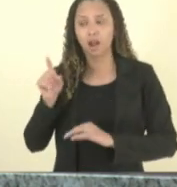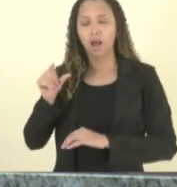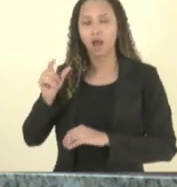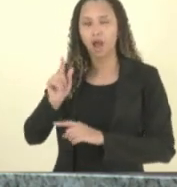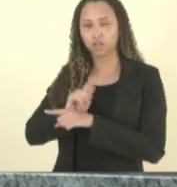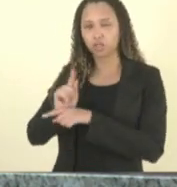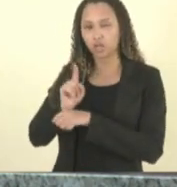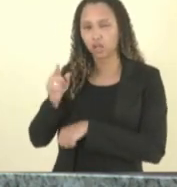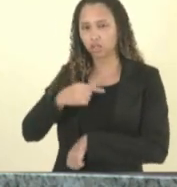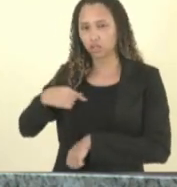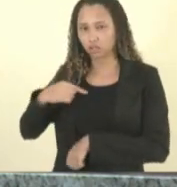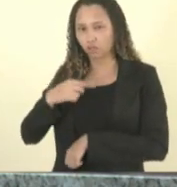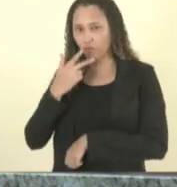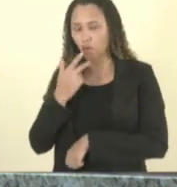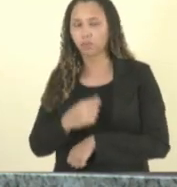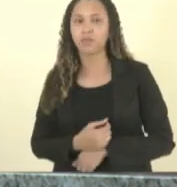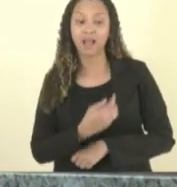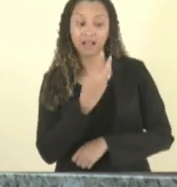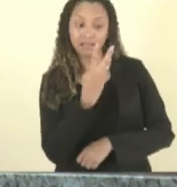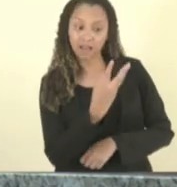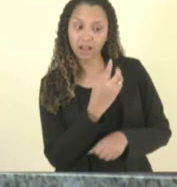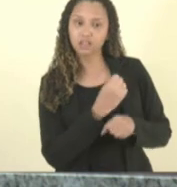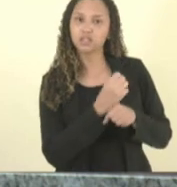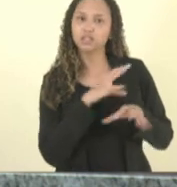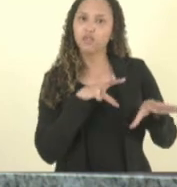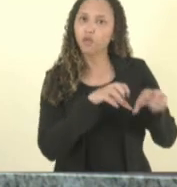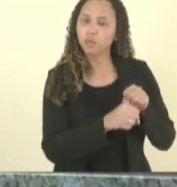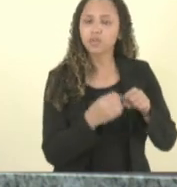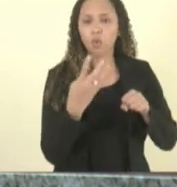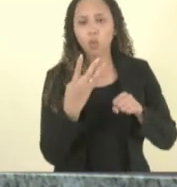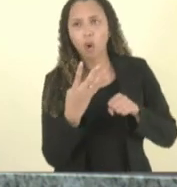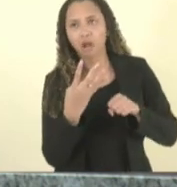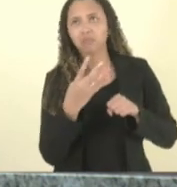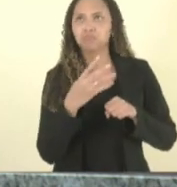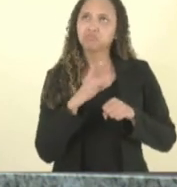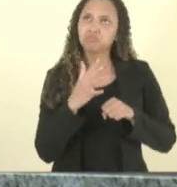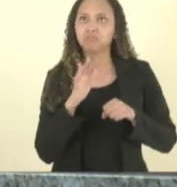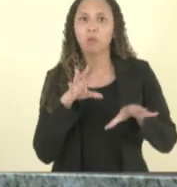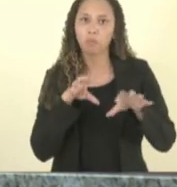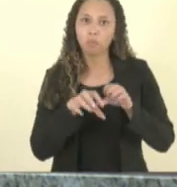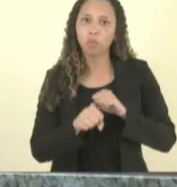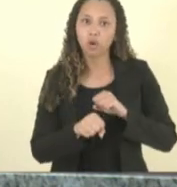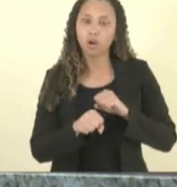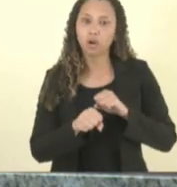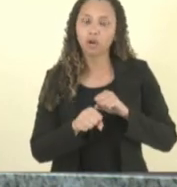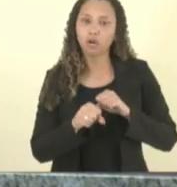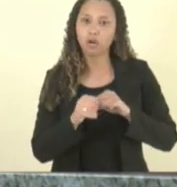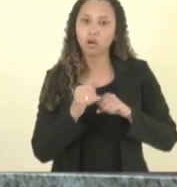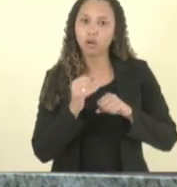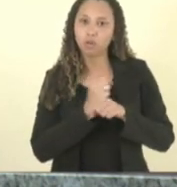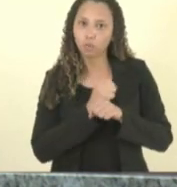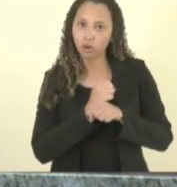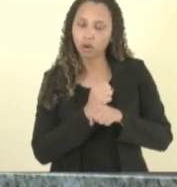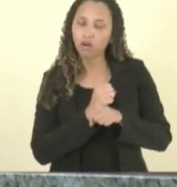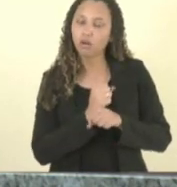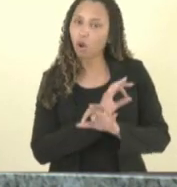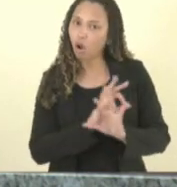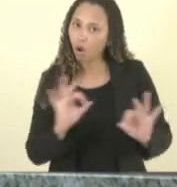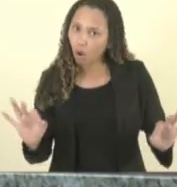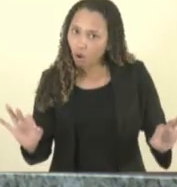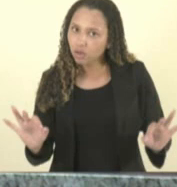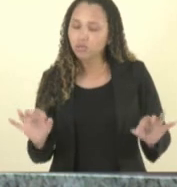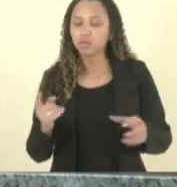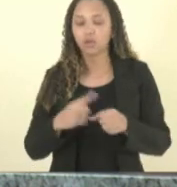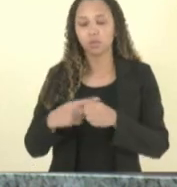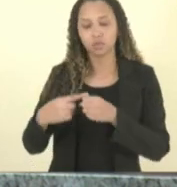três a quatro formações por ano excelente excelente os municípios e a rede privada